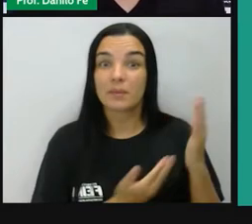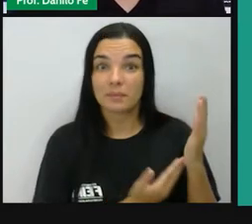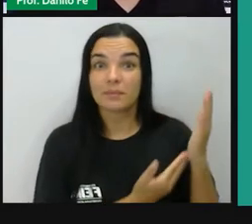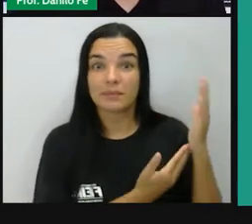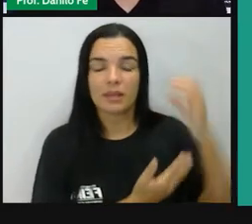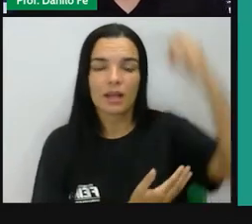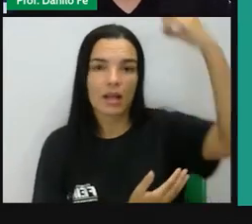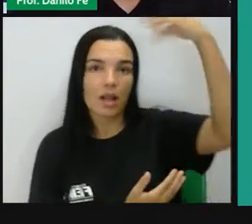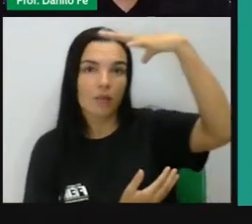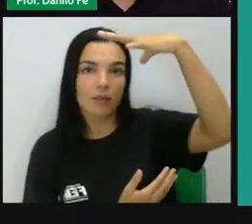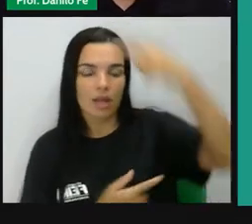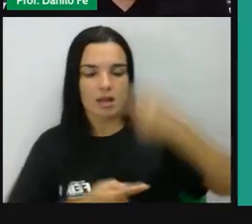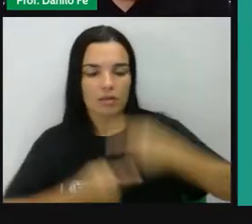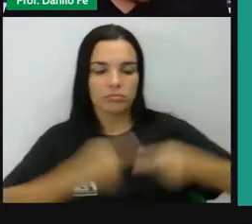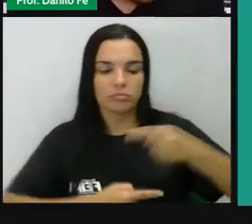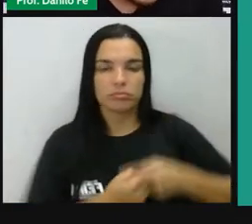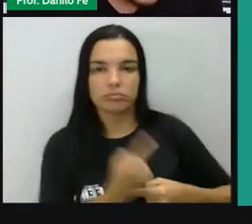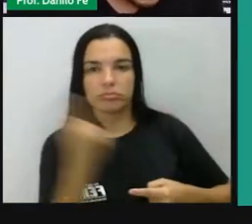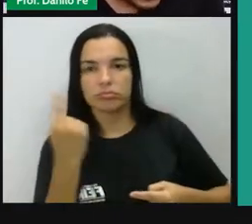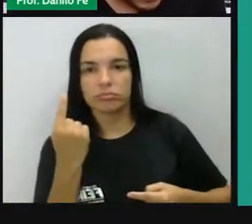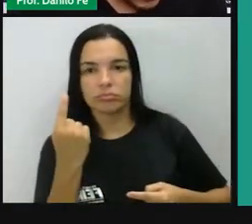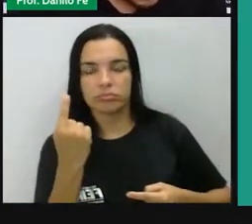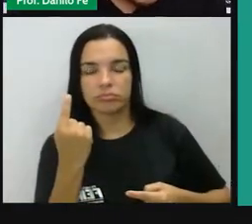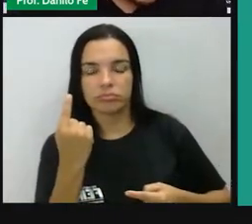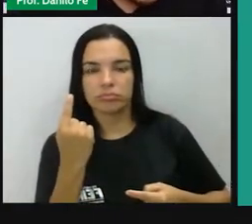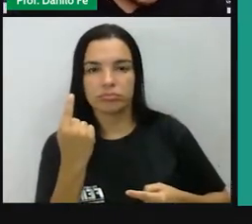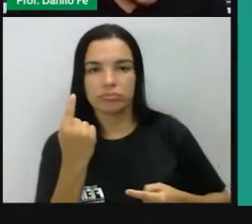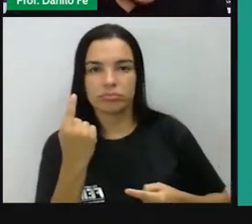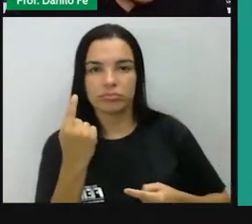Cidadania. Bem, o que é cidadania? Cidadania.